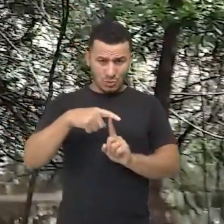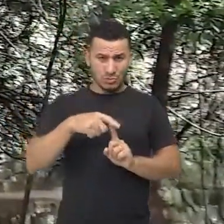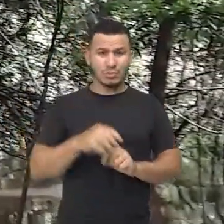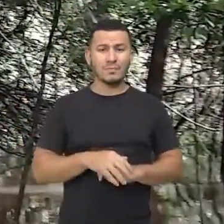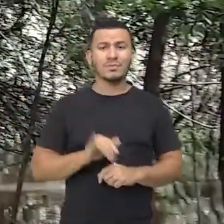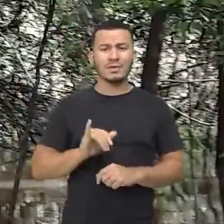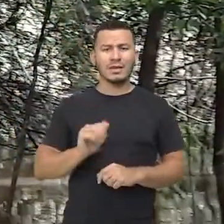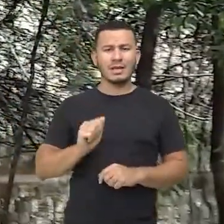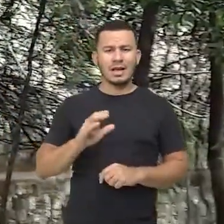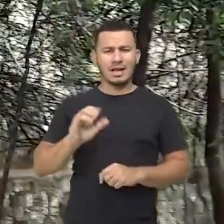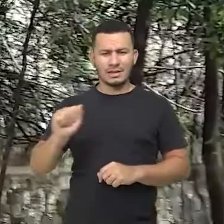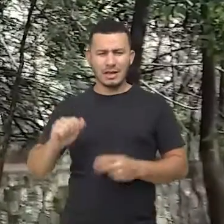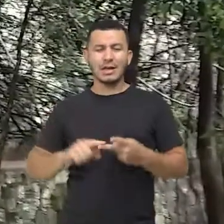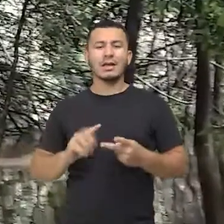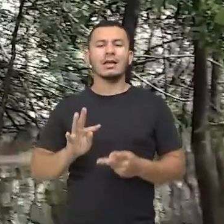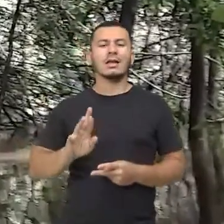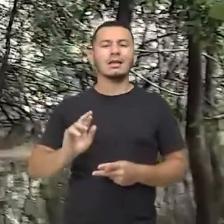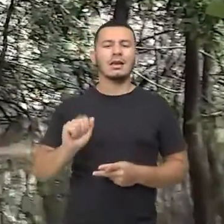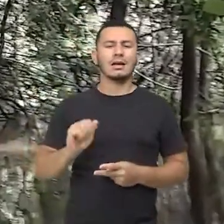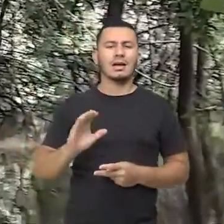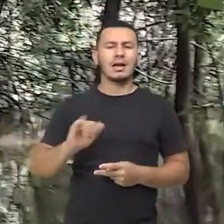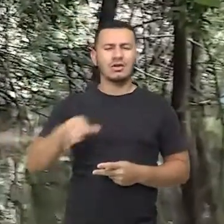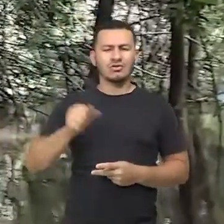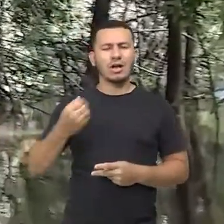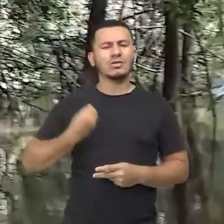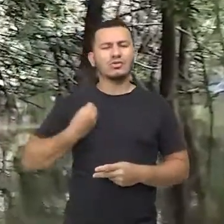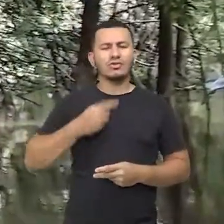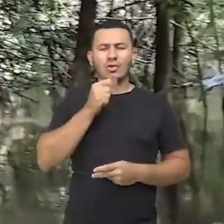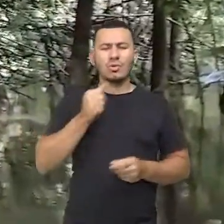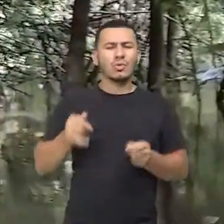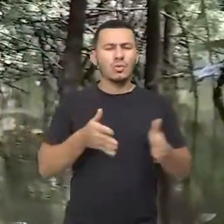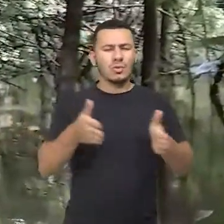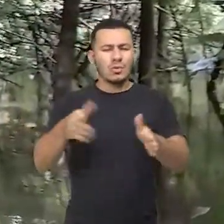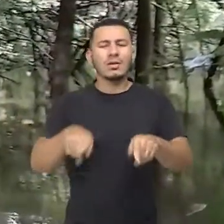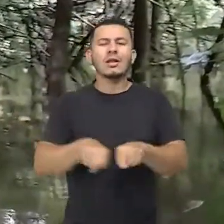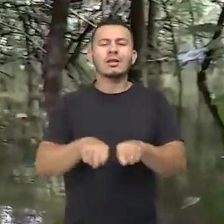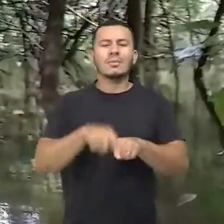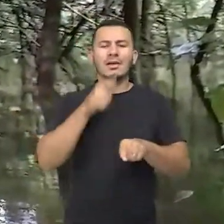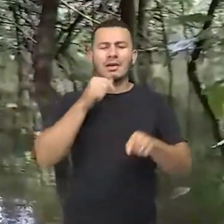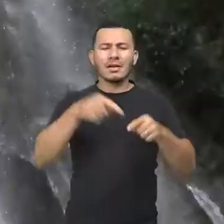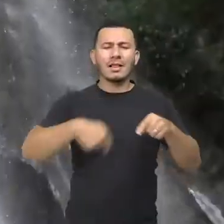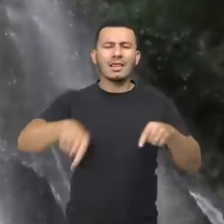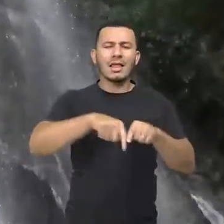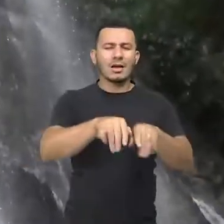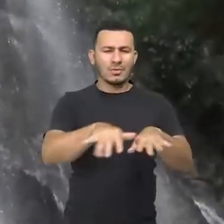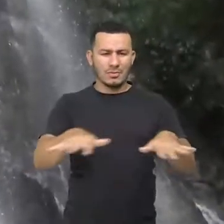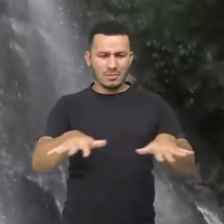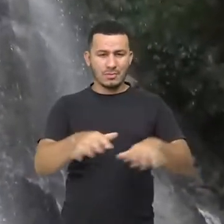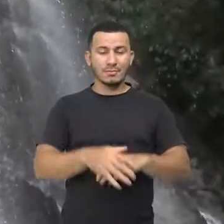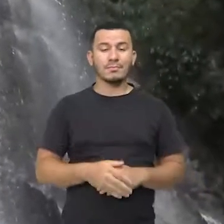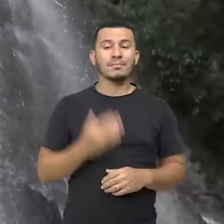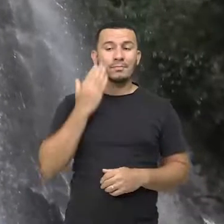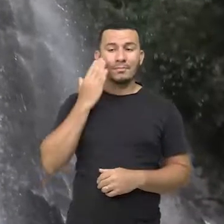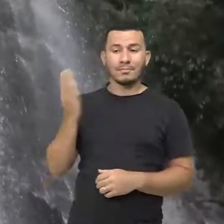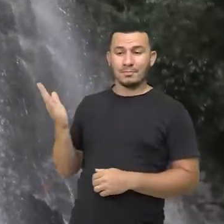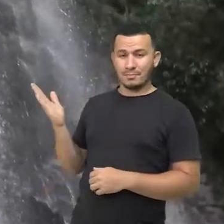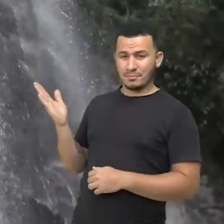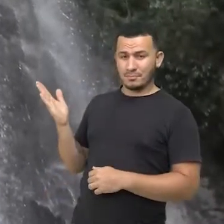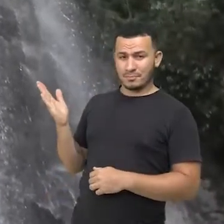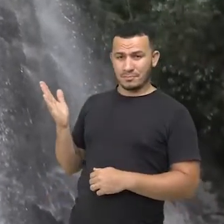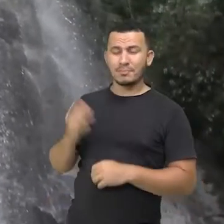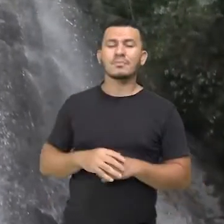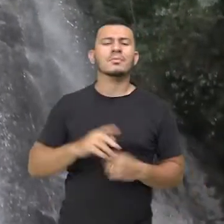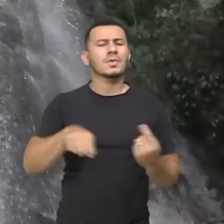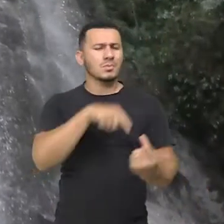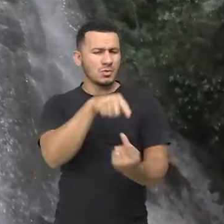iaçá e tracajá, presentes em rios e lagos da Rebio. Parque Nacional Parna tem